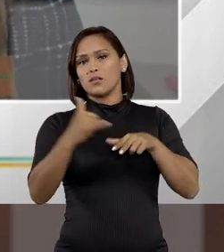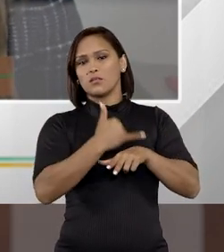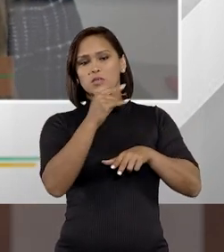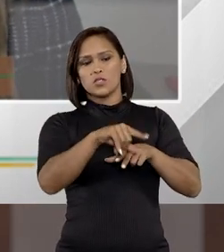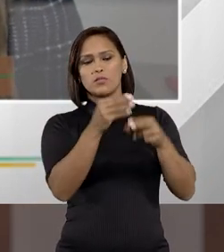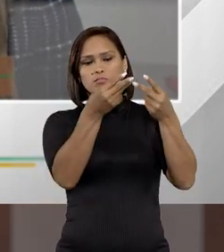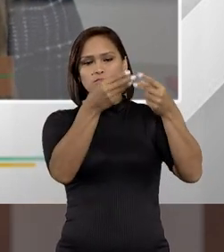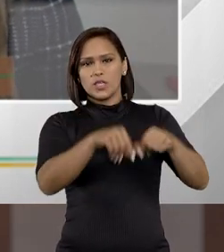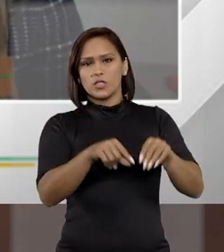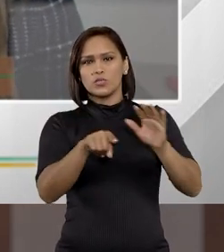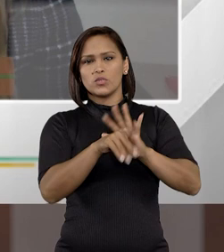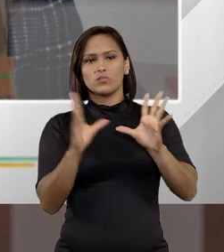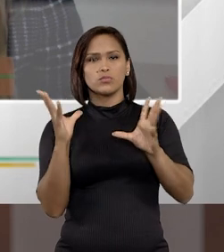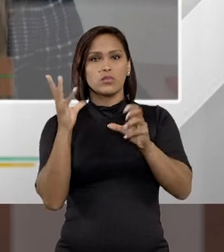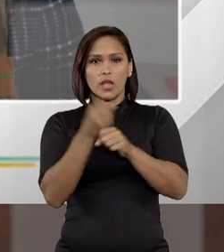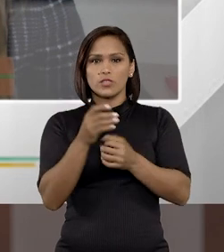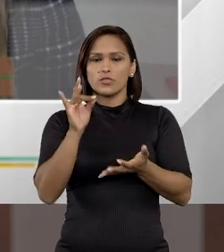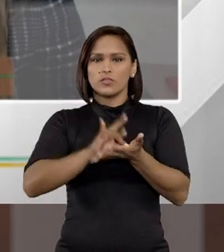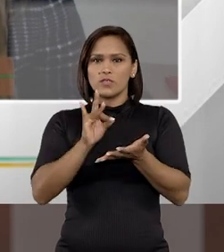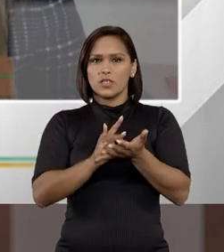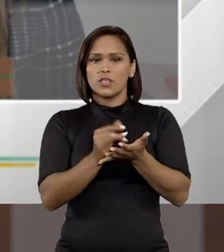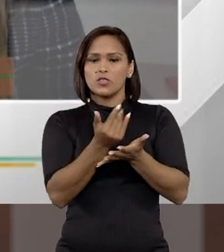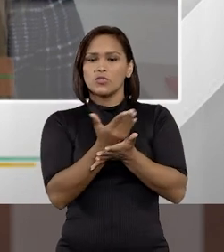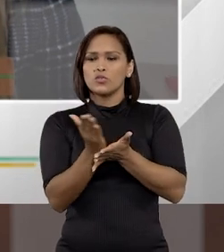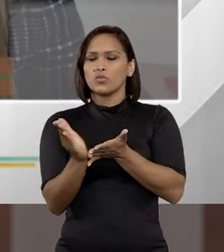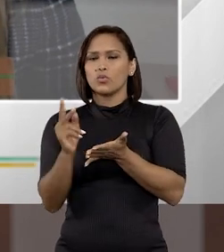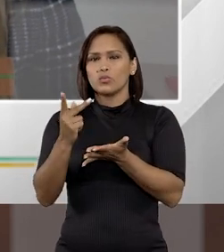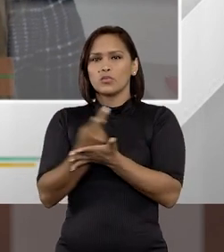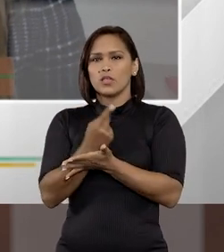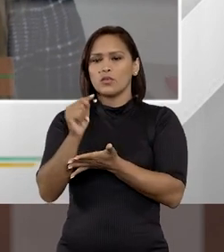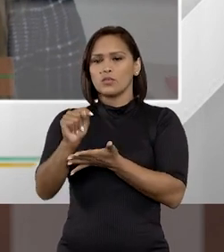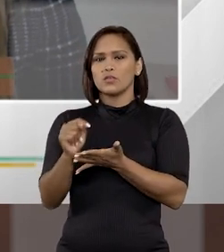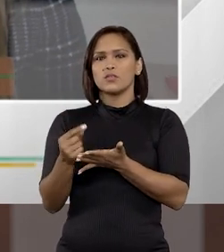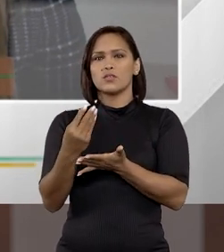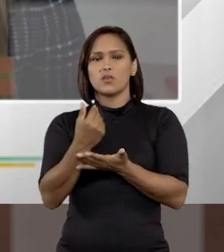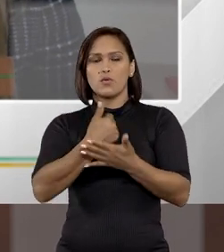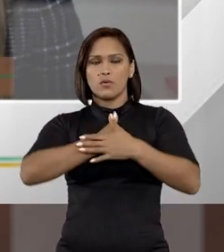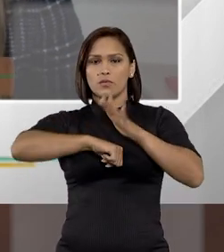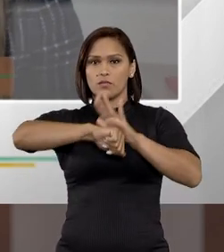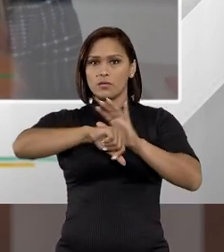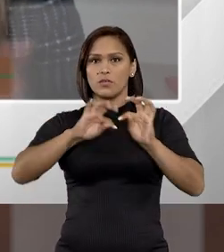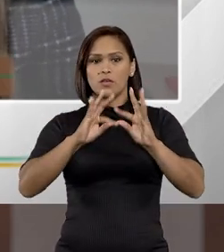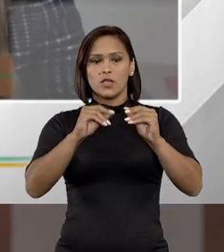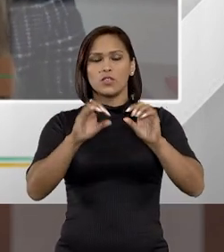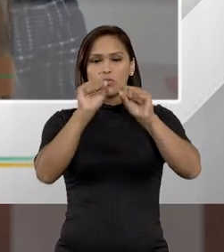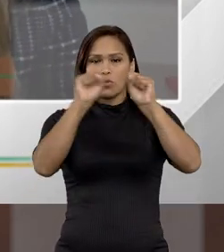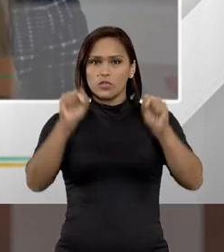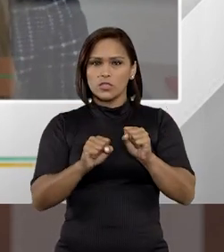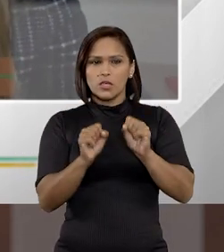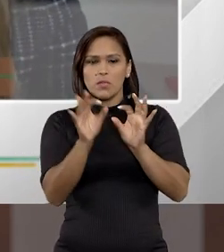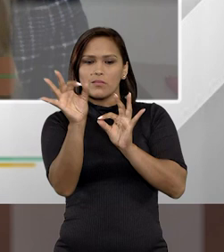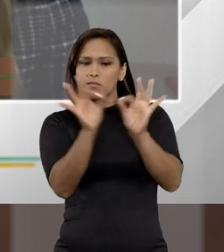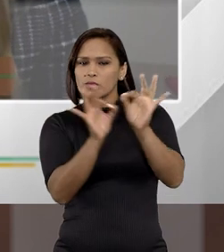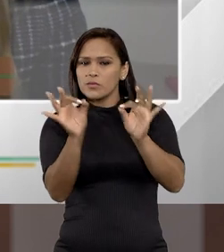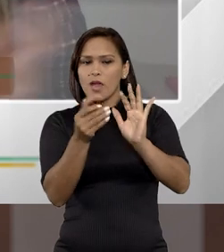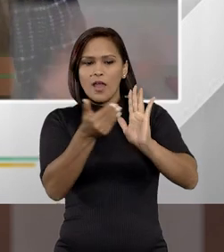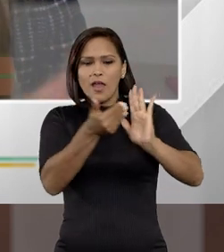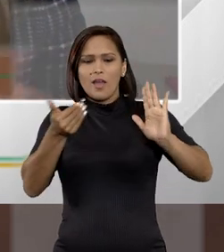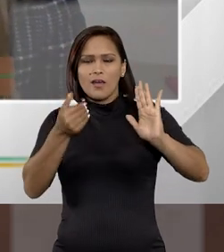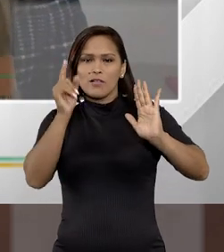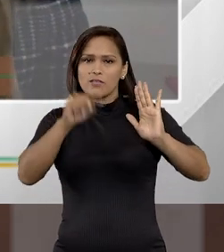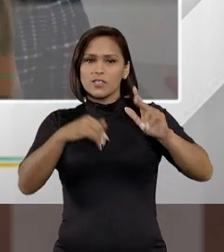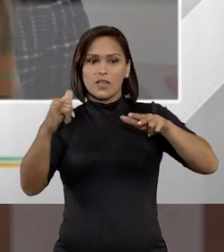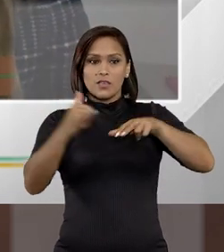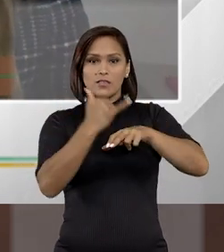com o prejuízo concreto, né, do que aconteceu aí com o crime, e todo o nosso sistema, ele é construído justamente para